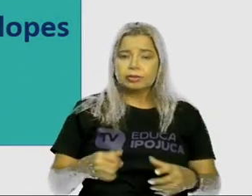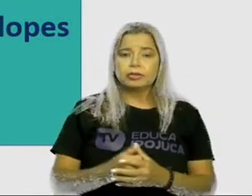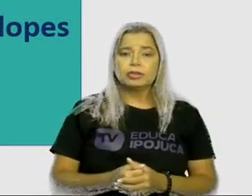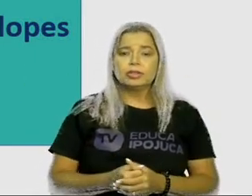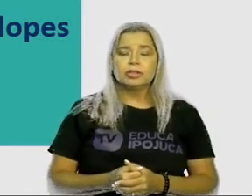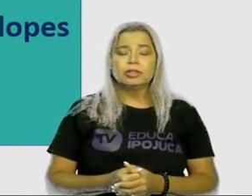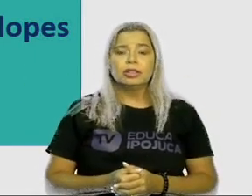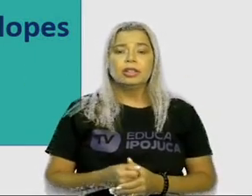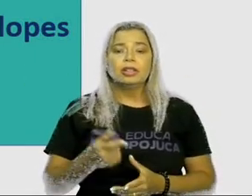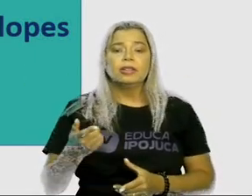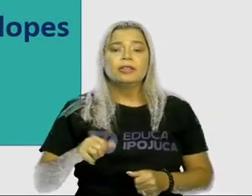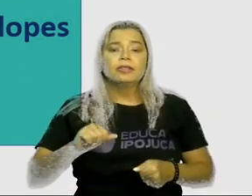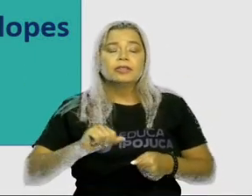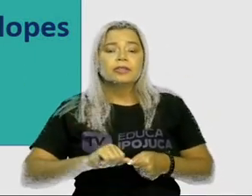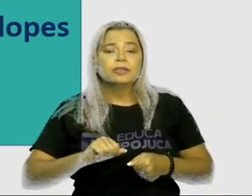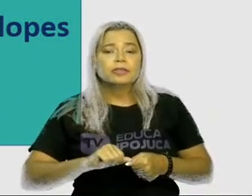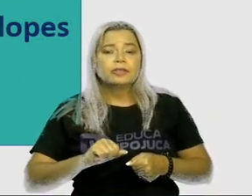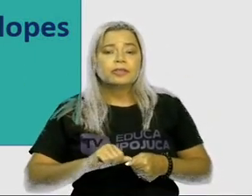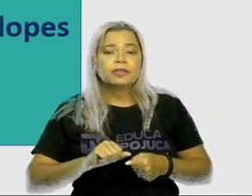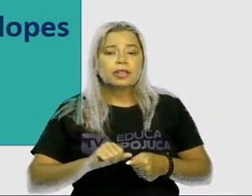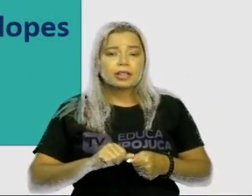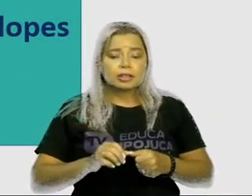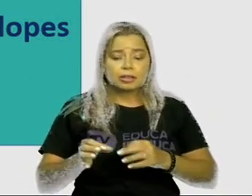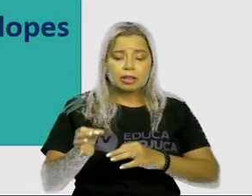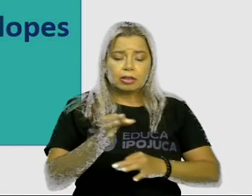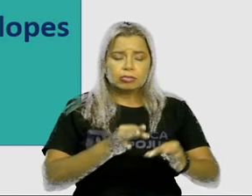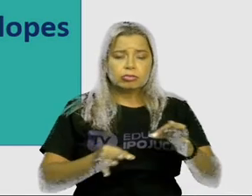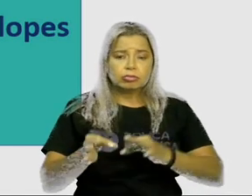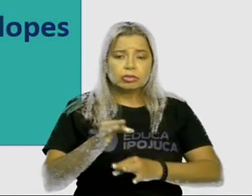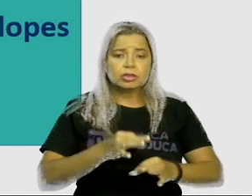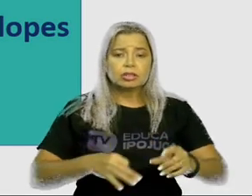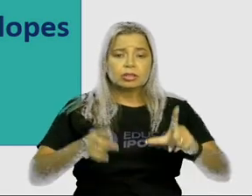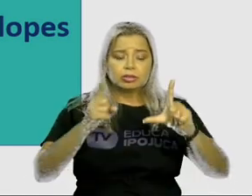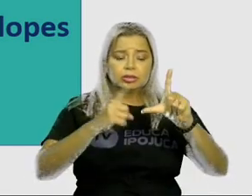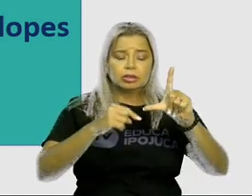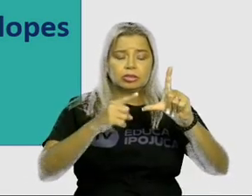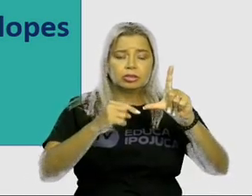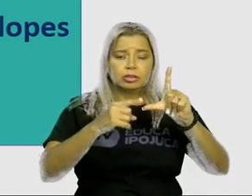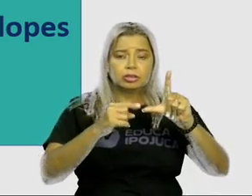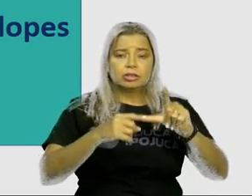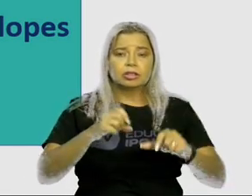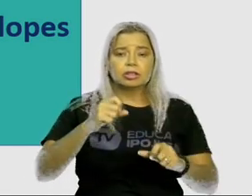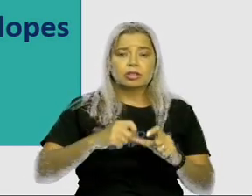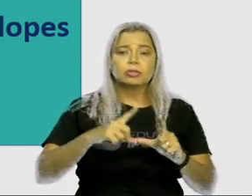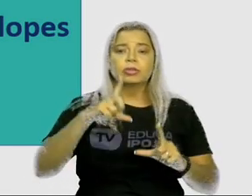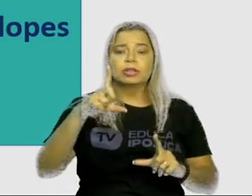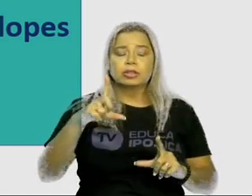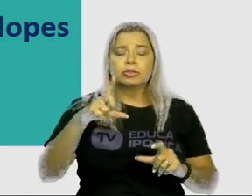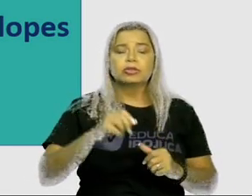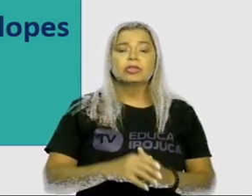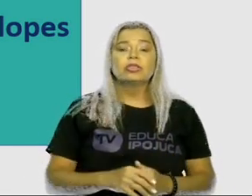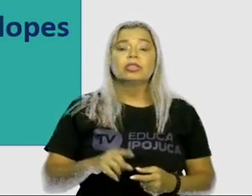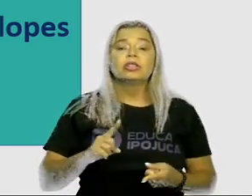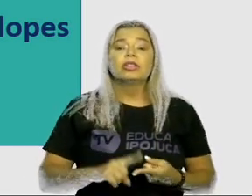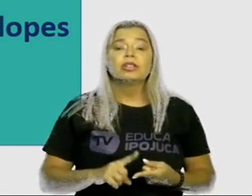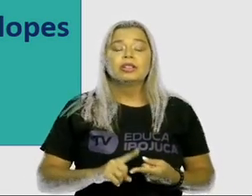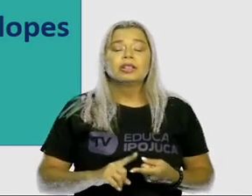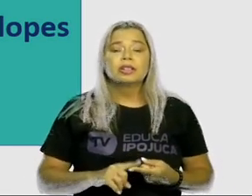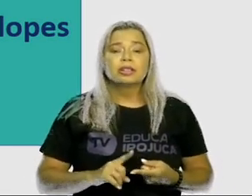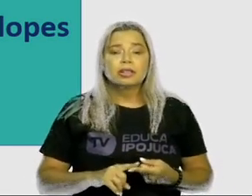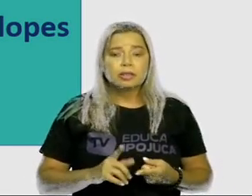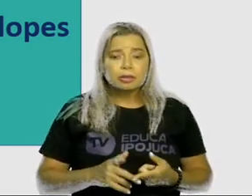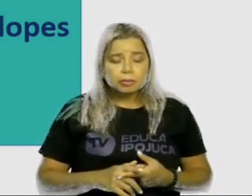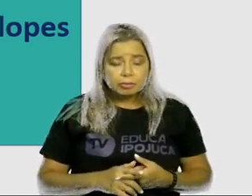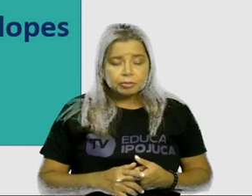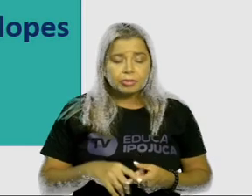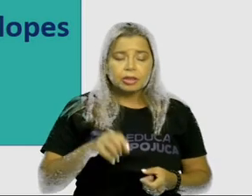maiúsculas onde se faz necessário, assim como pontuações nessa segmentação de palavras, para